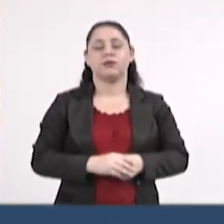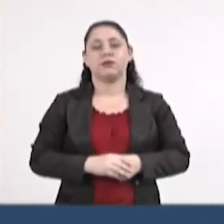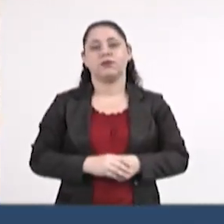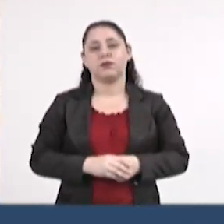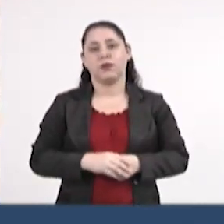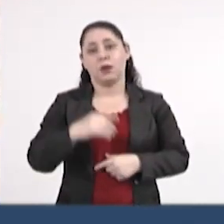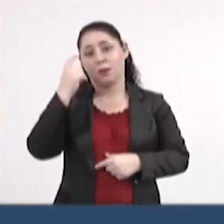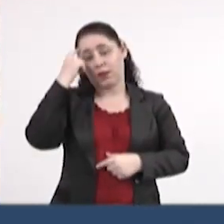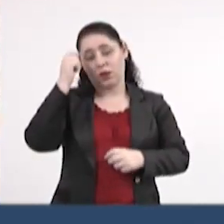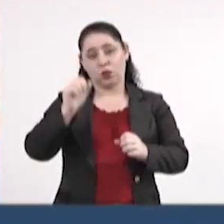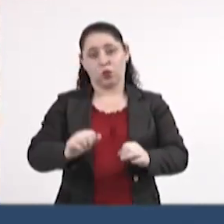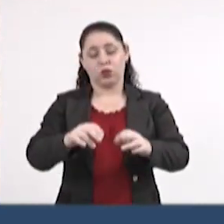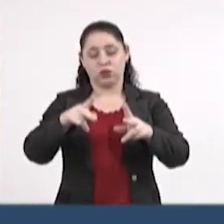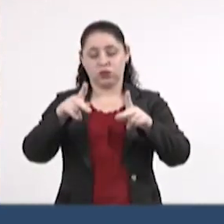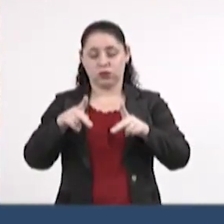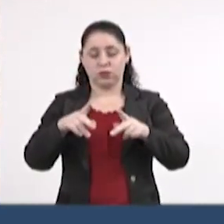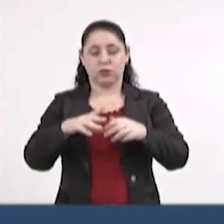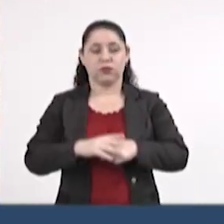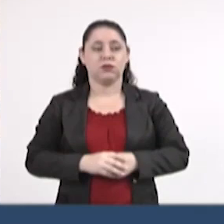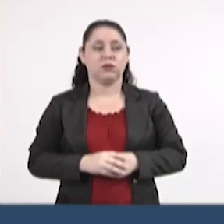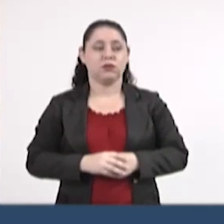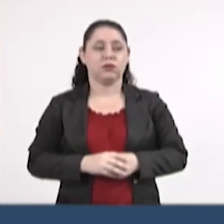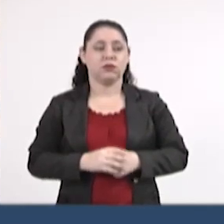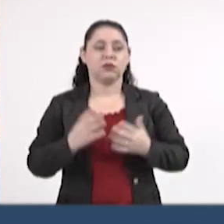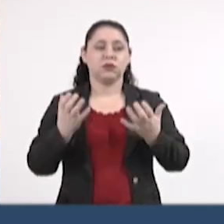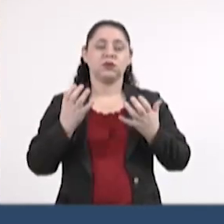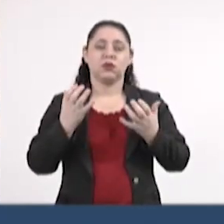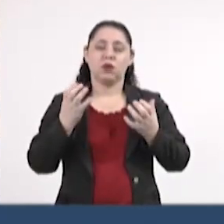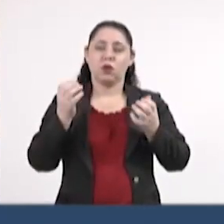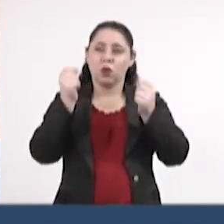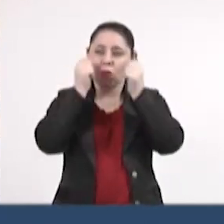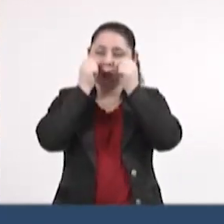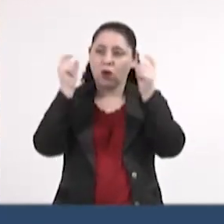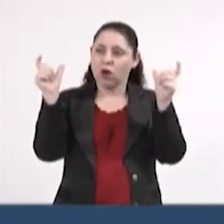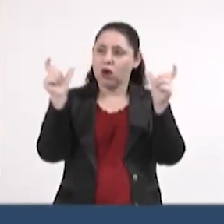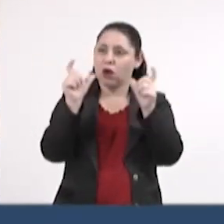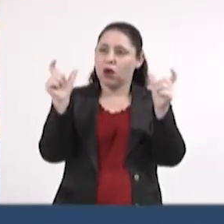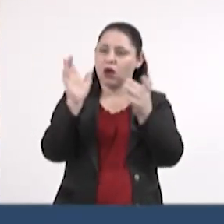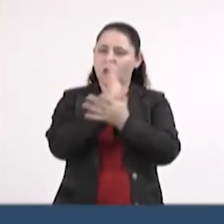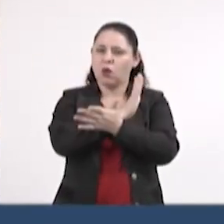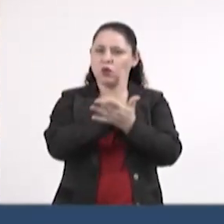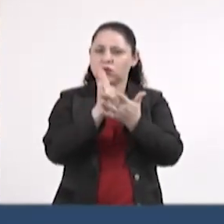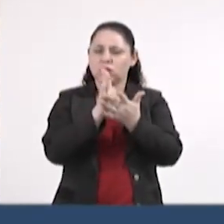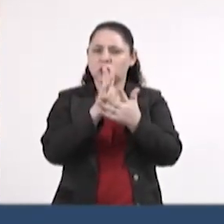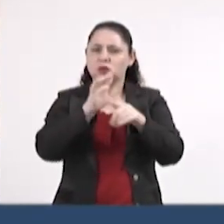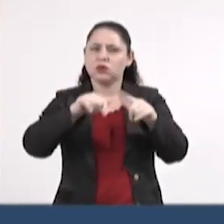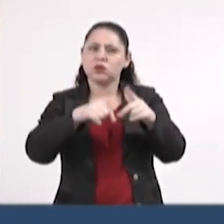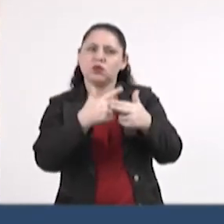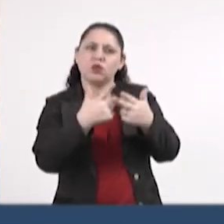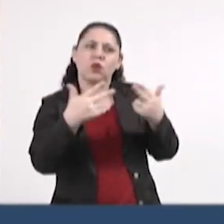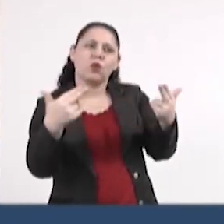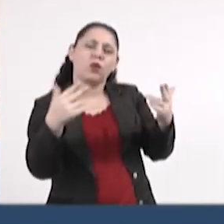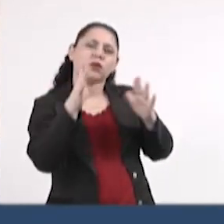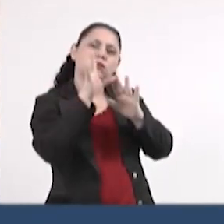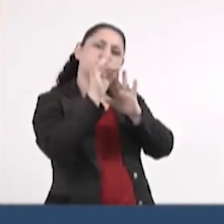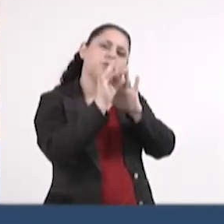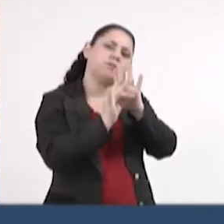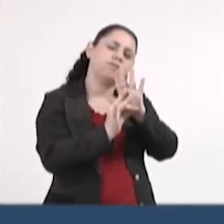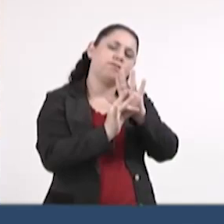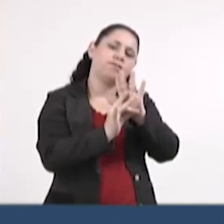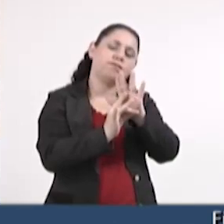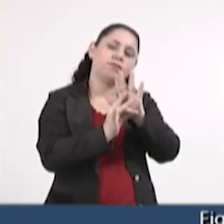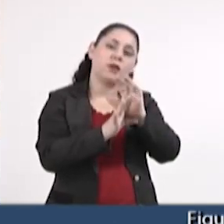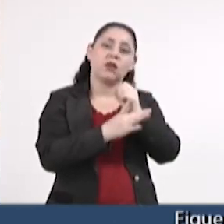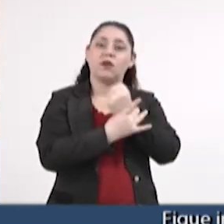aí, pensando que essa é uma audiência pública, eu queria chamar a atenção para algumas concretudes, para alguns apontamentos que